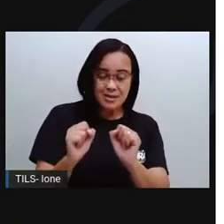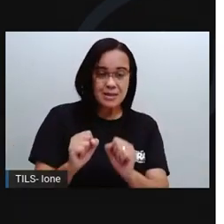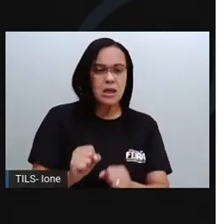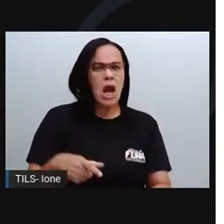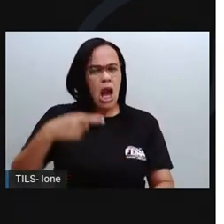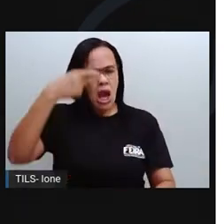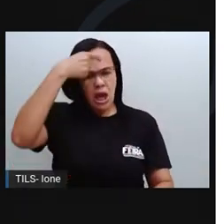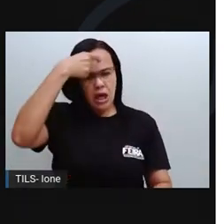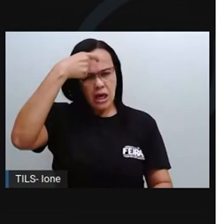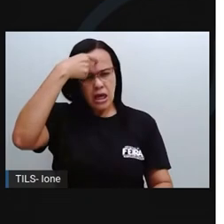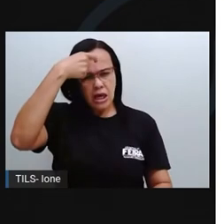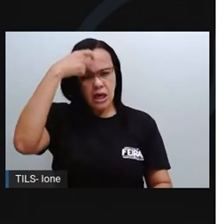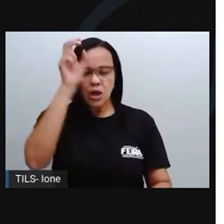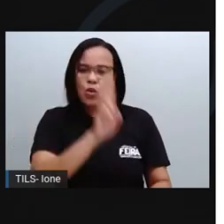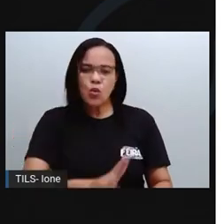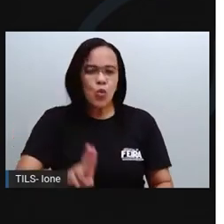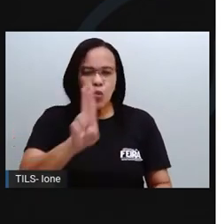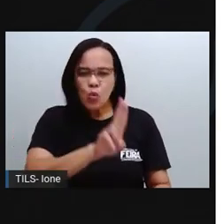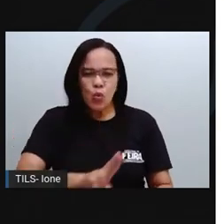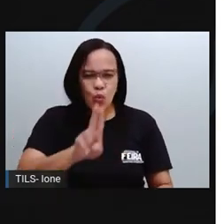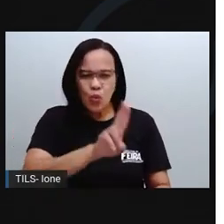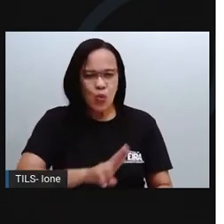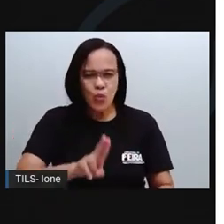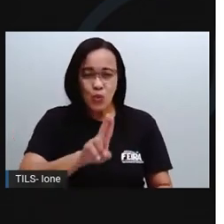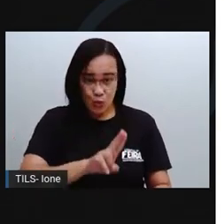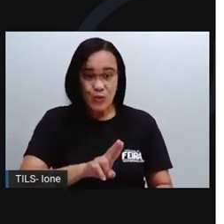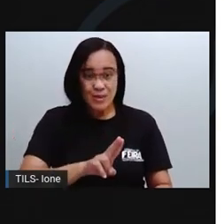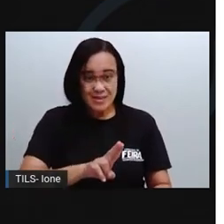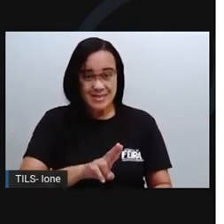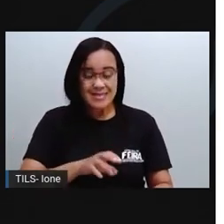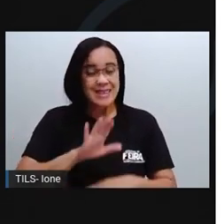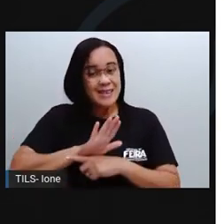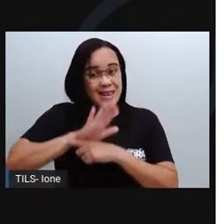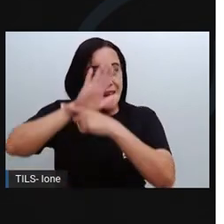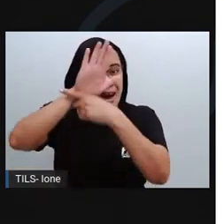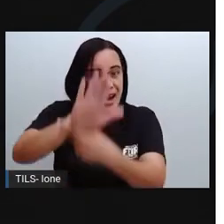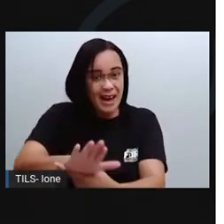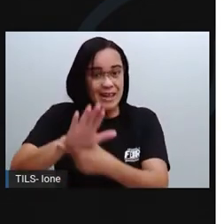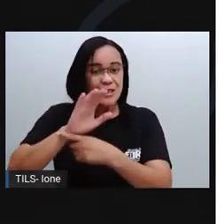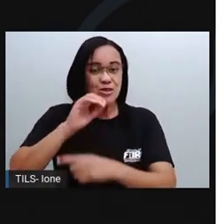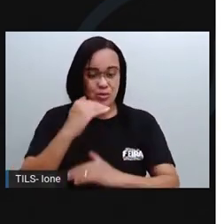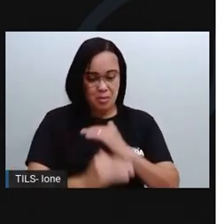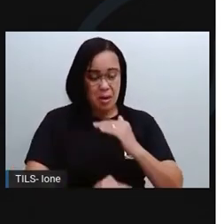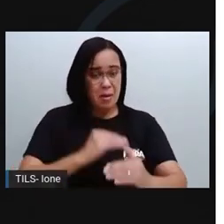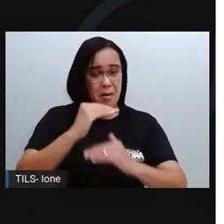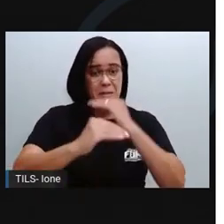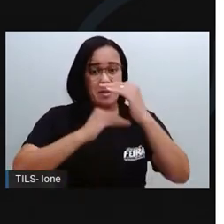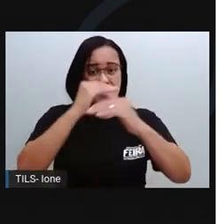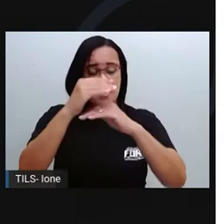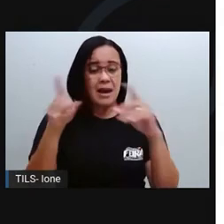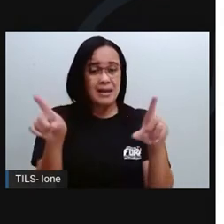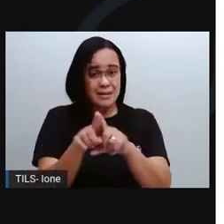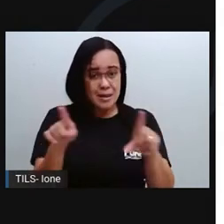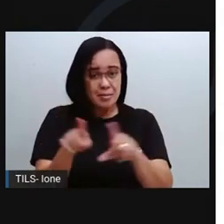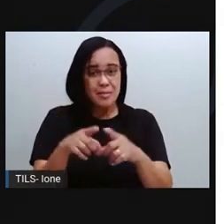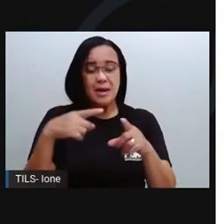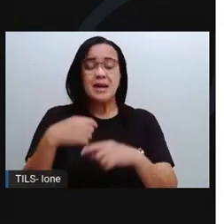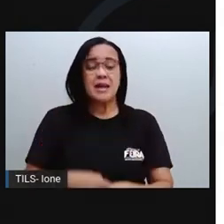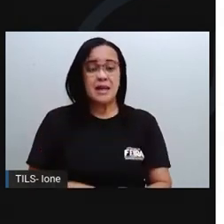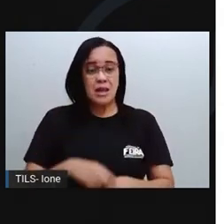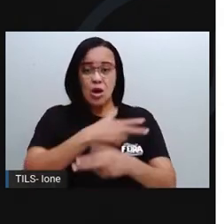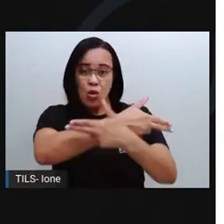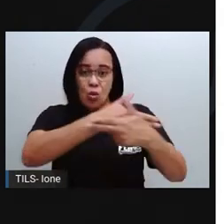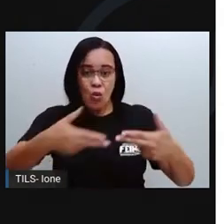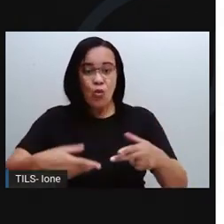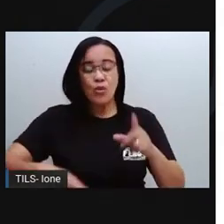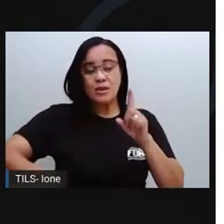consciente. É o consumo que procura não desperdiçar e busca ter sempre que possível consequências positivas para cada um